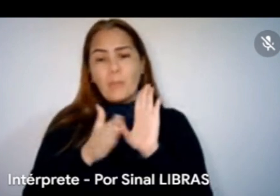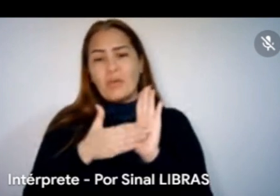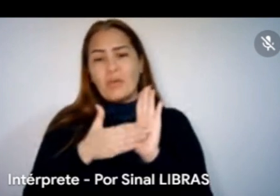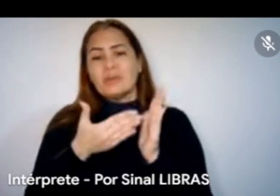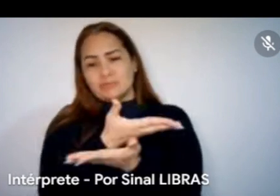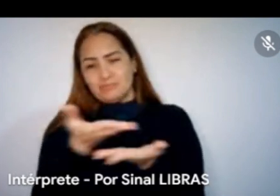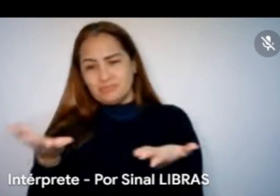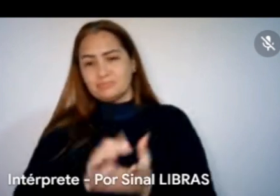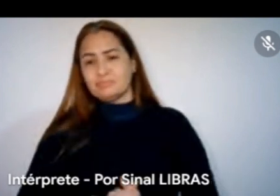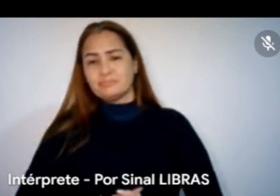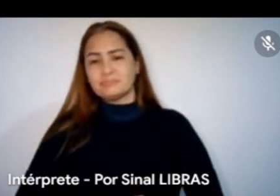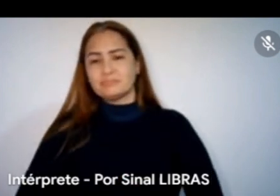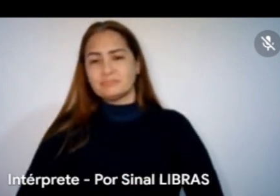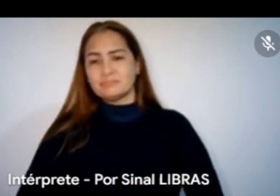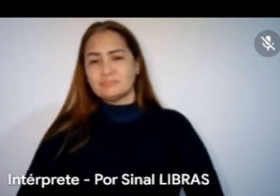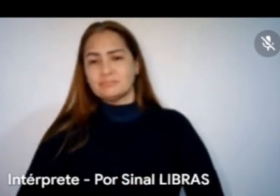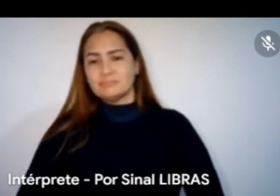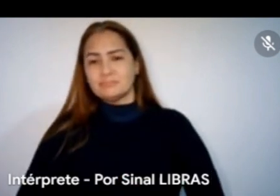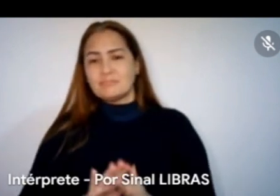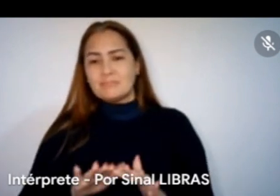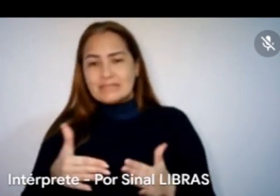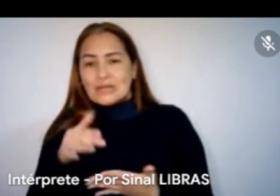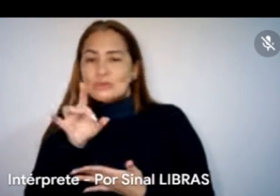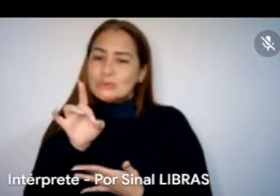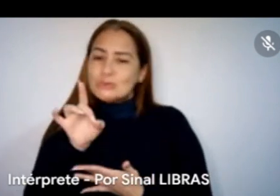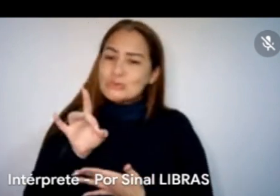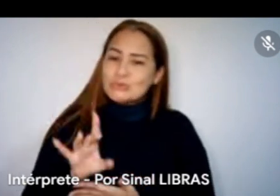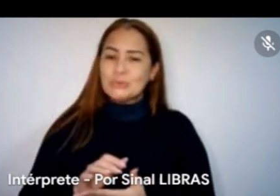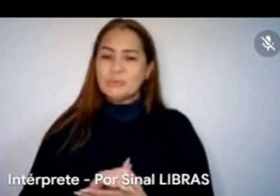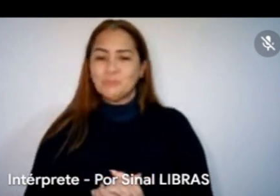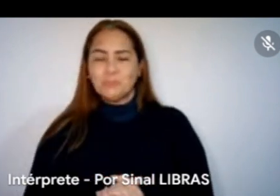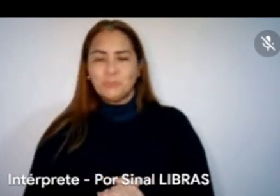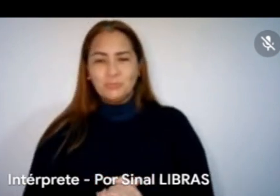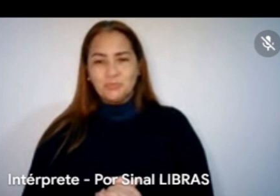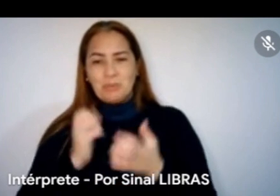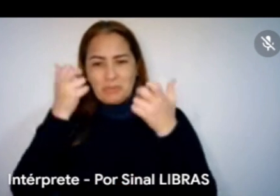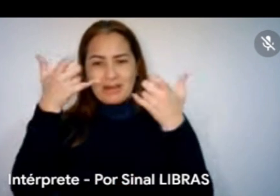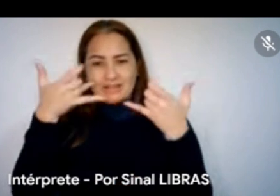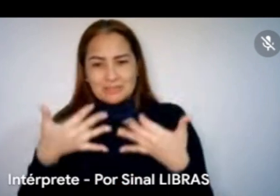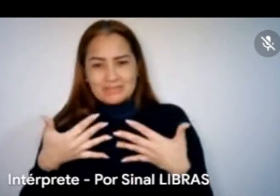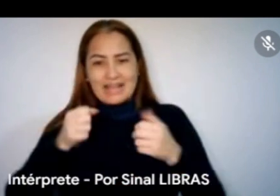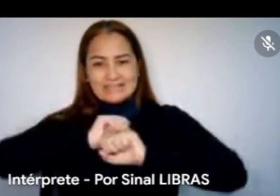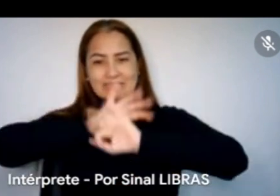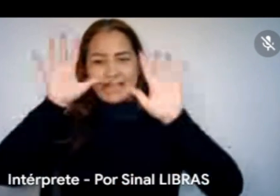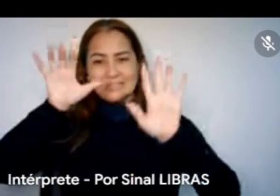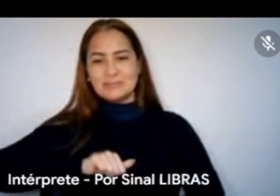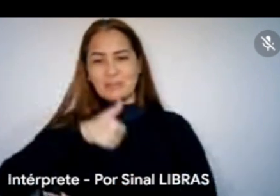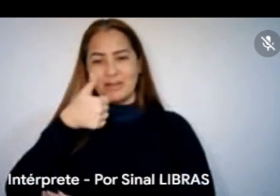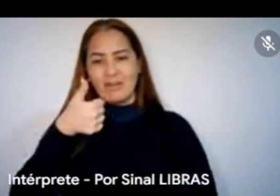E voltando, enfim, só para deixar mais pontuado, é que foi mais uma questão de